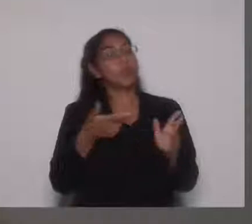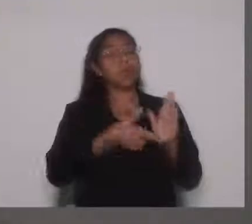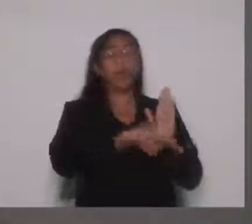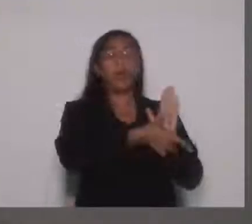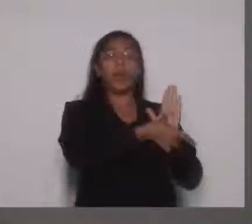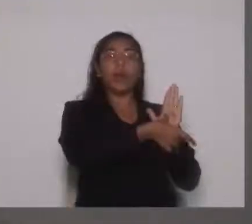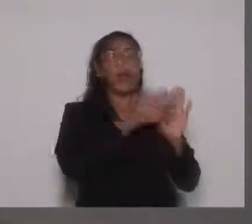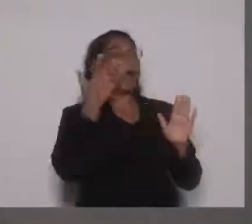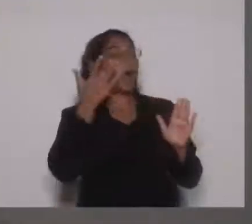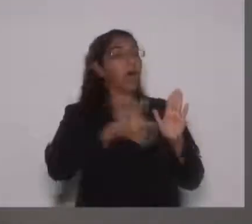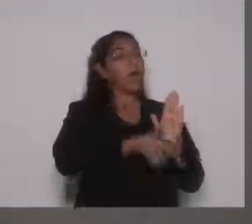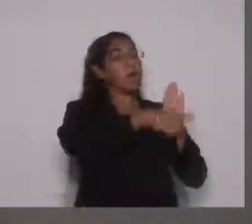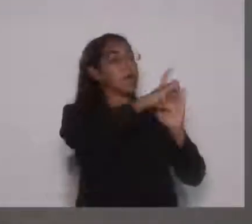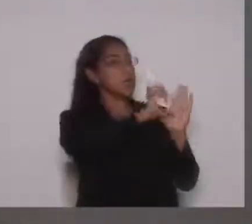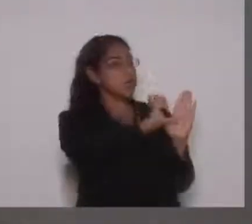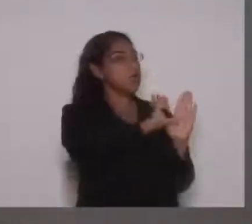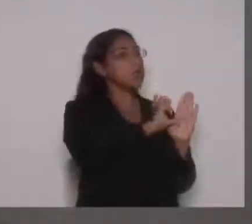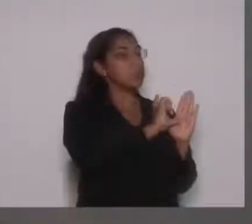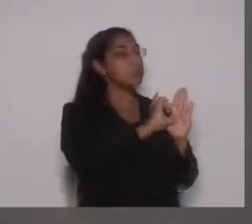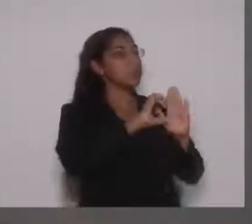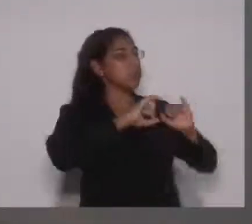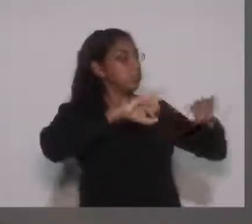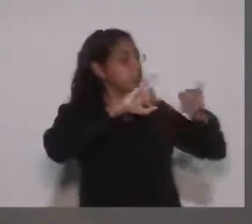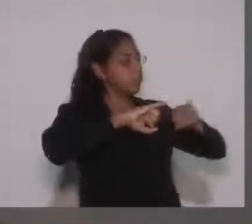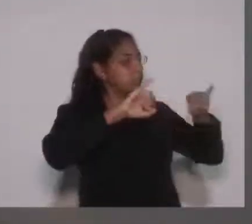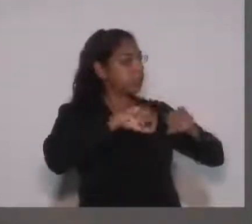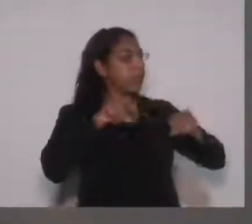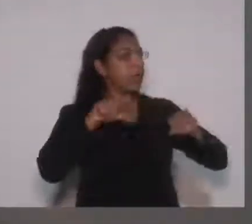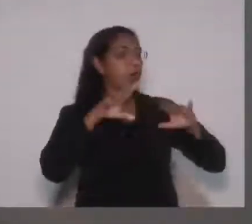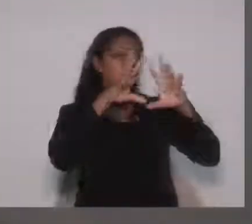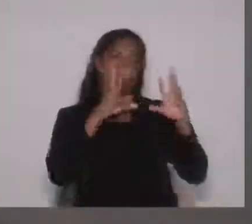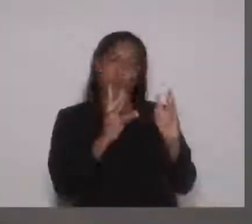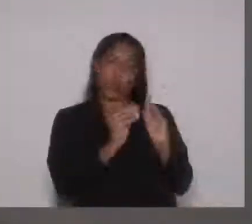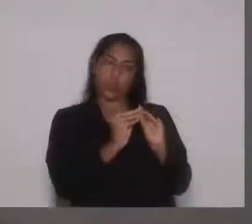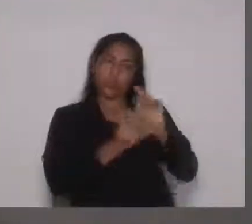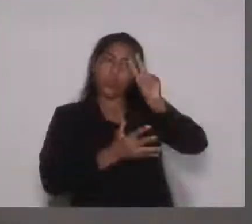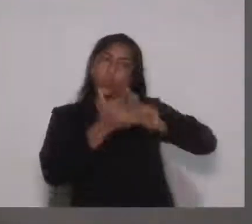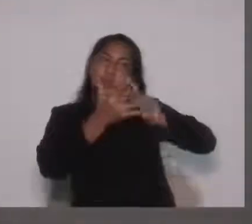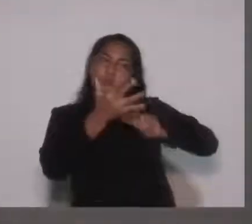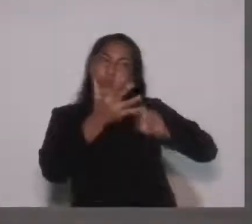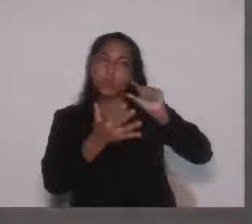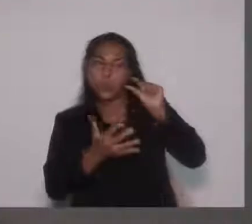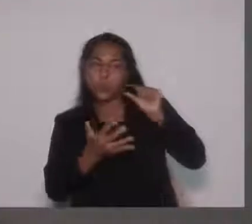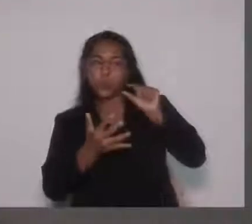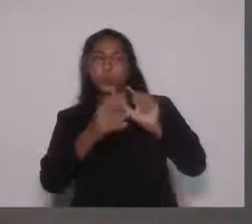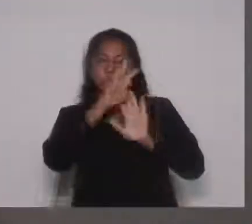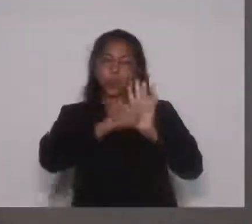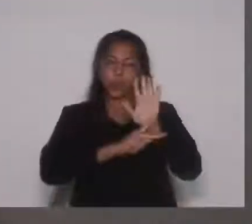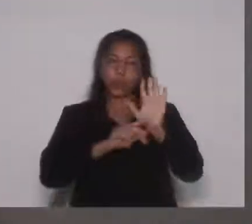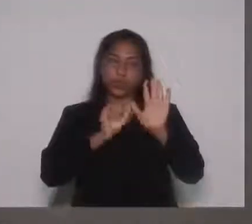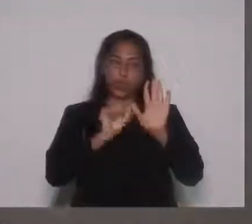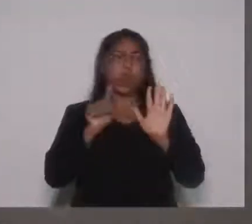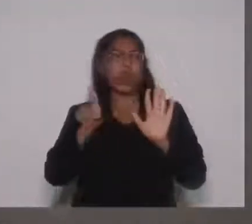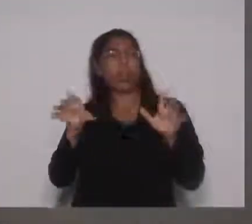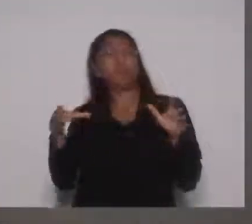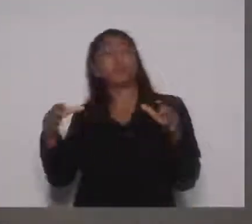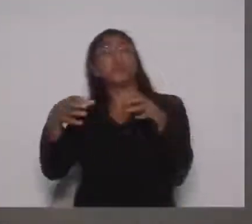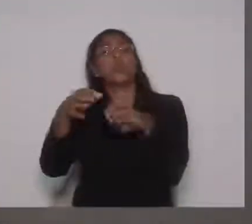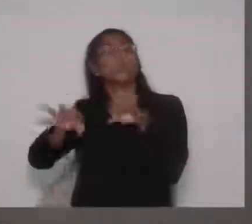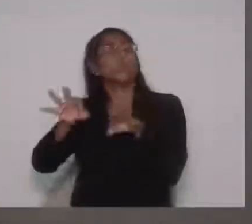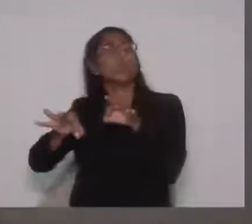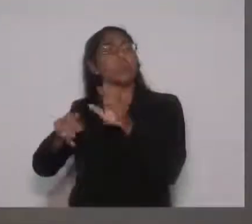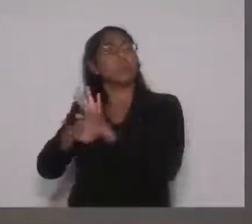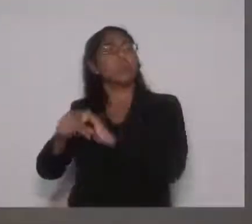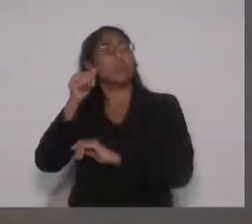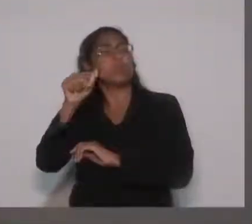na sexta-feira. Vou fazer um resumo rápido, lendo uma parte do projeto de lei do que é a Procuradoria da Mulher, porque eu venho